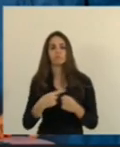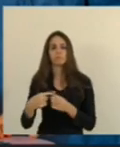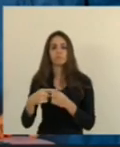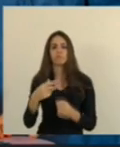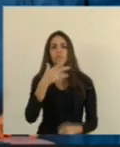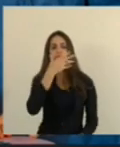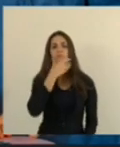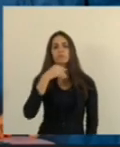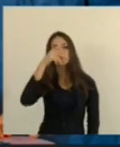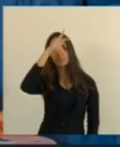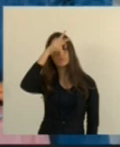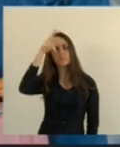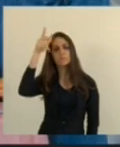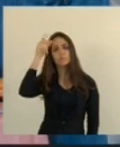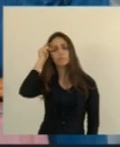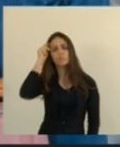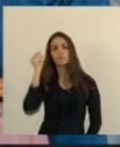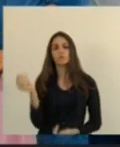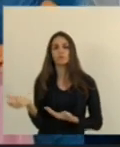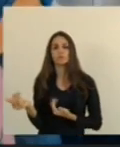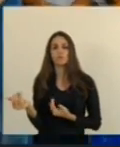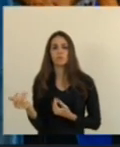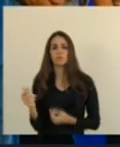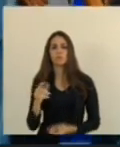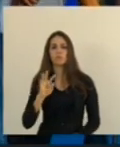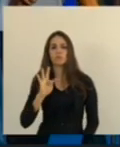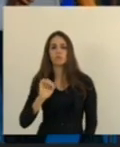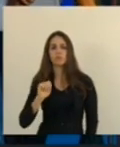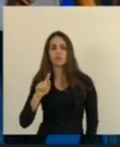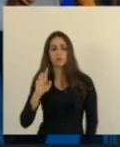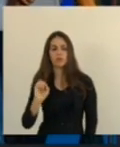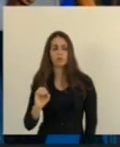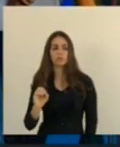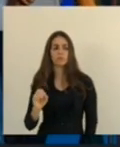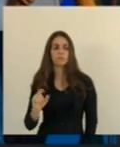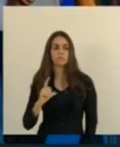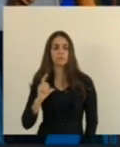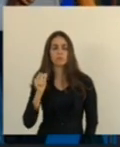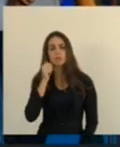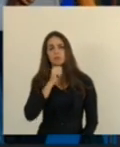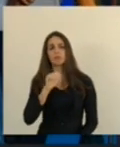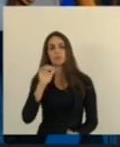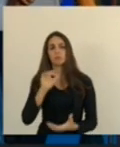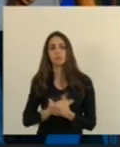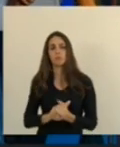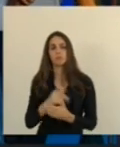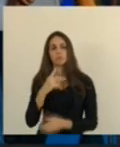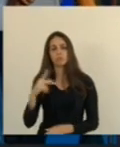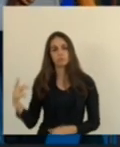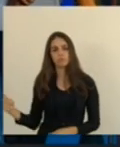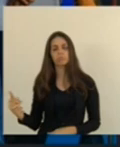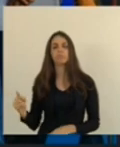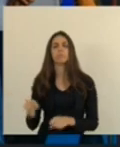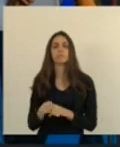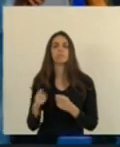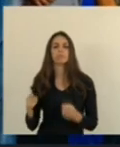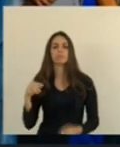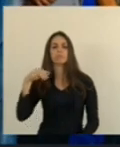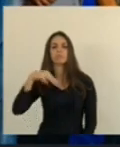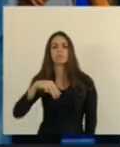prefeito, jovem prefeito Tiago Rocha e sua esposa Marcela Rossoni,